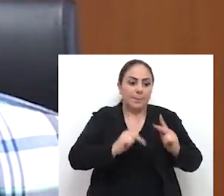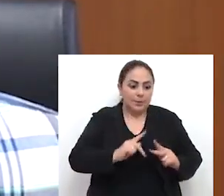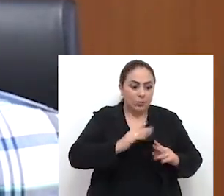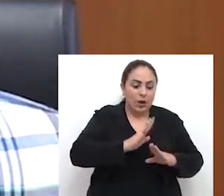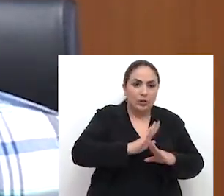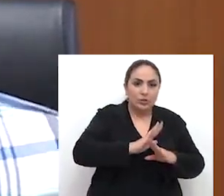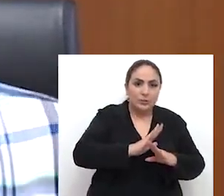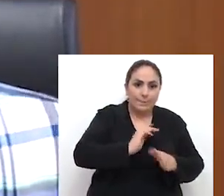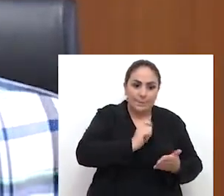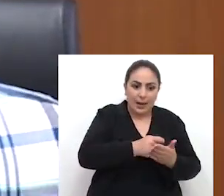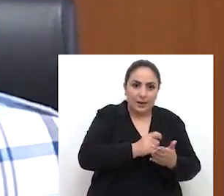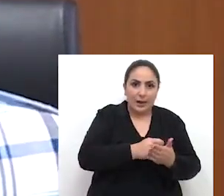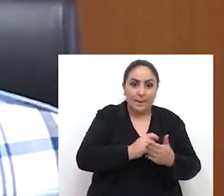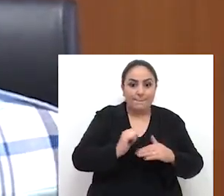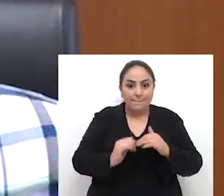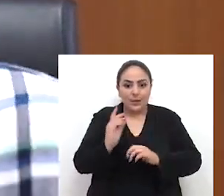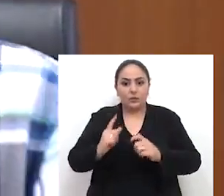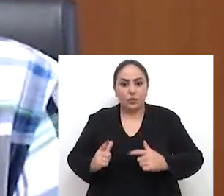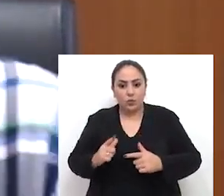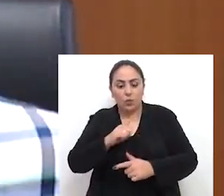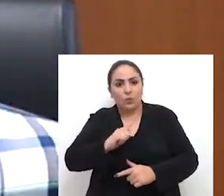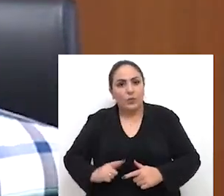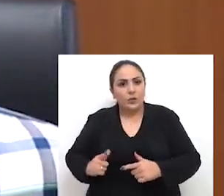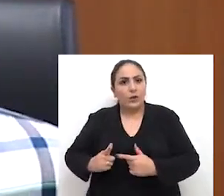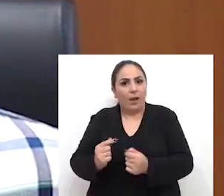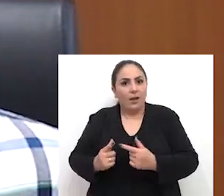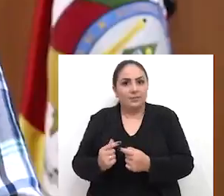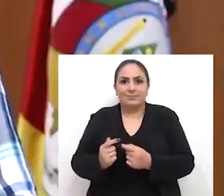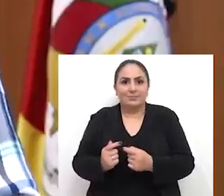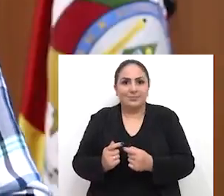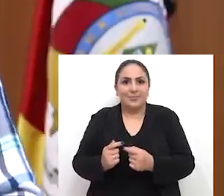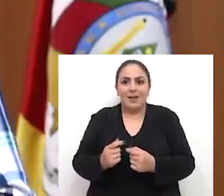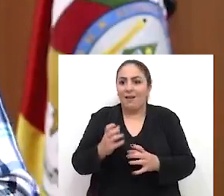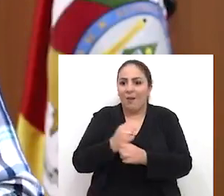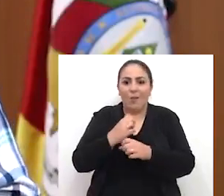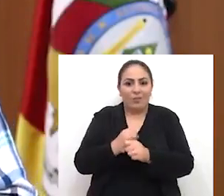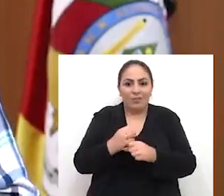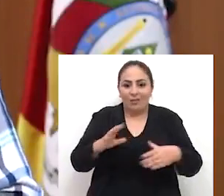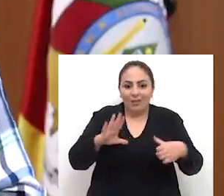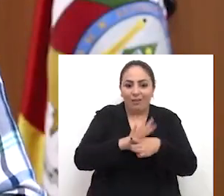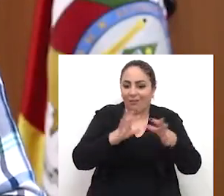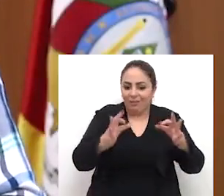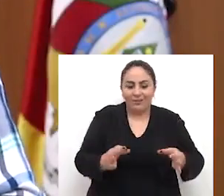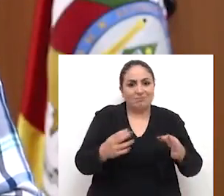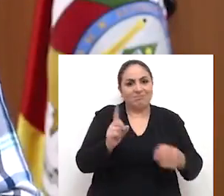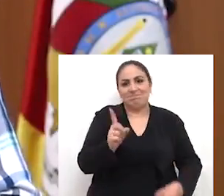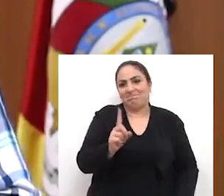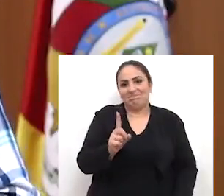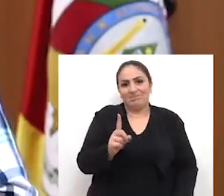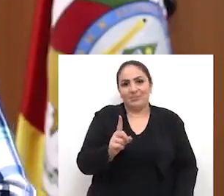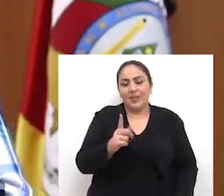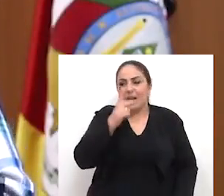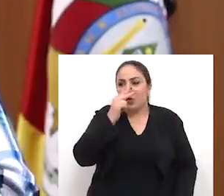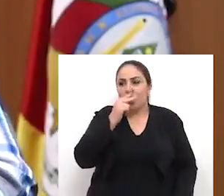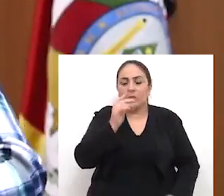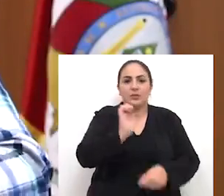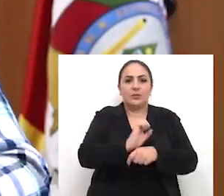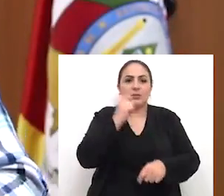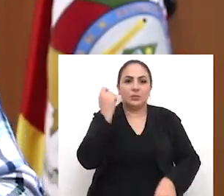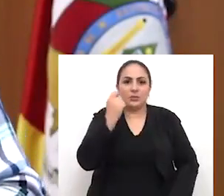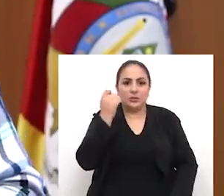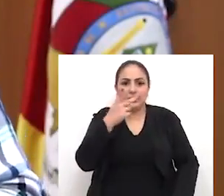contribui, mais o governo vem gastando. A conta não fecha. É como se o caixa do estado do Rio Grande do Sul fosse uma